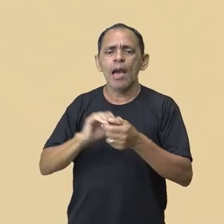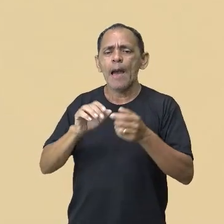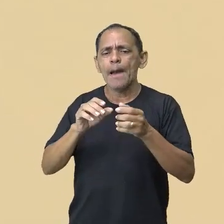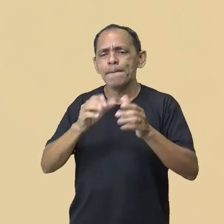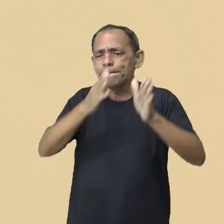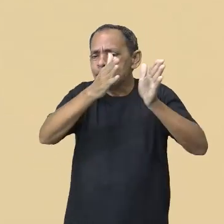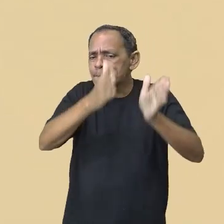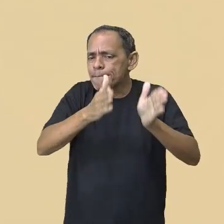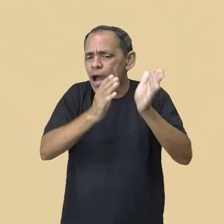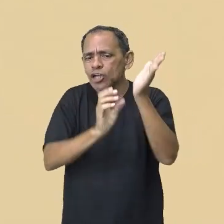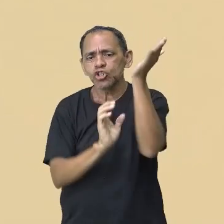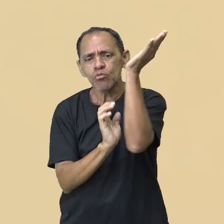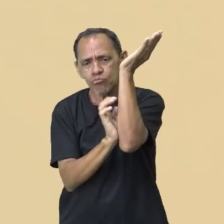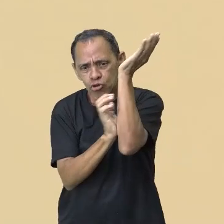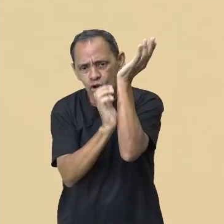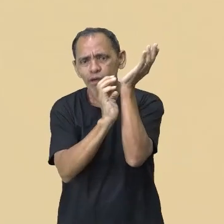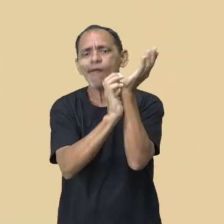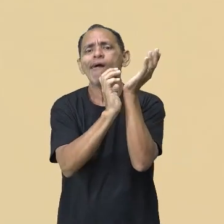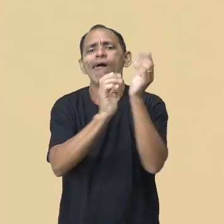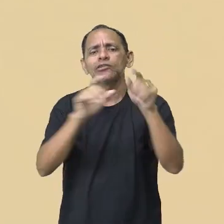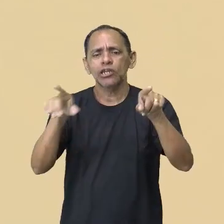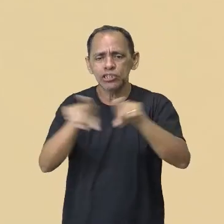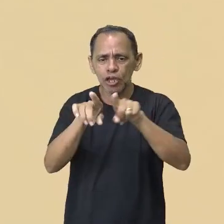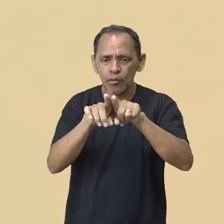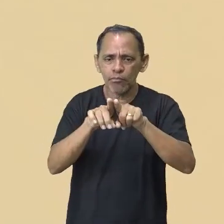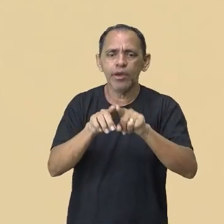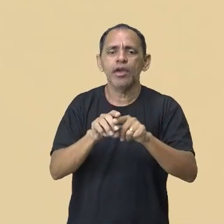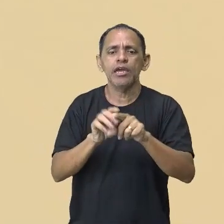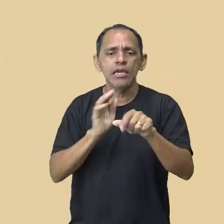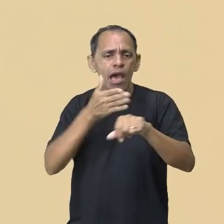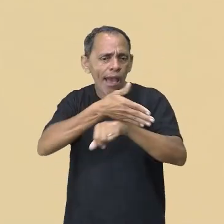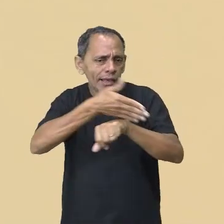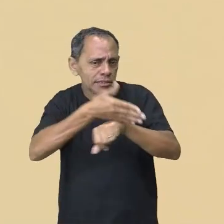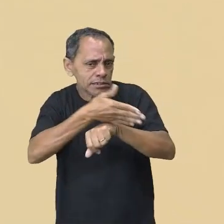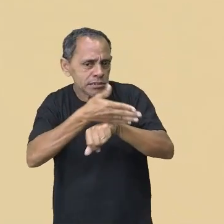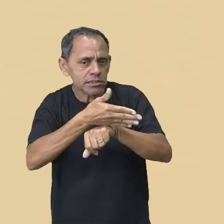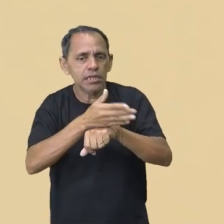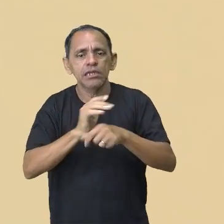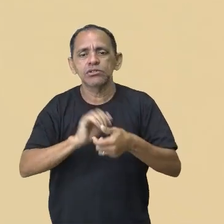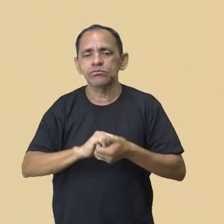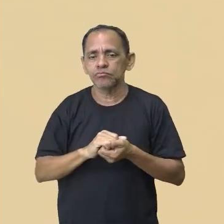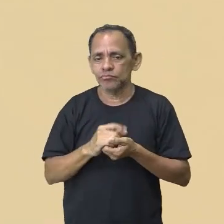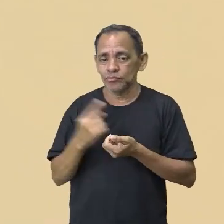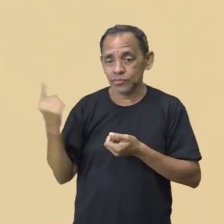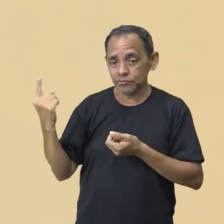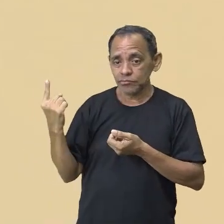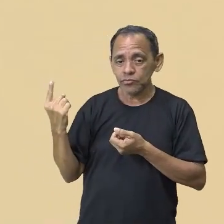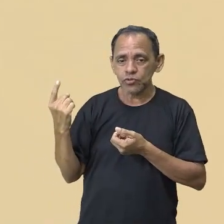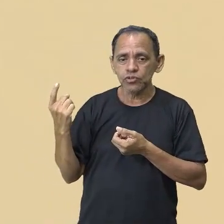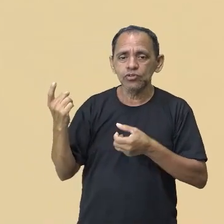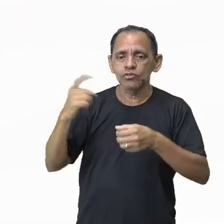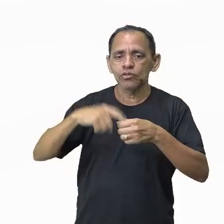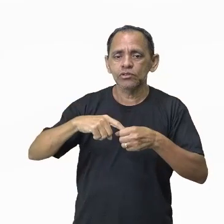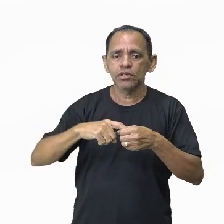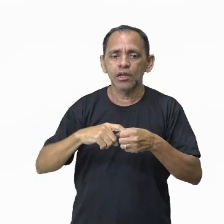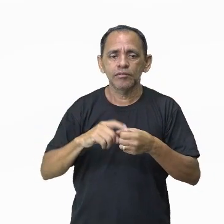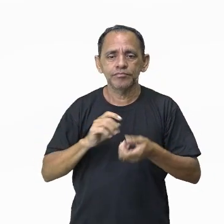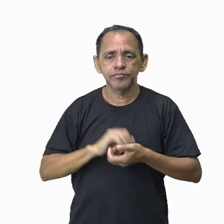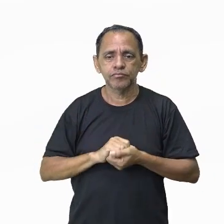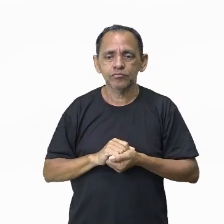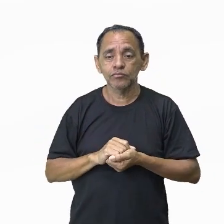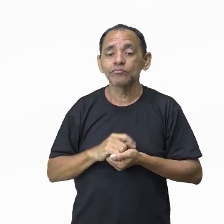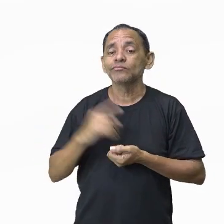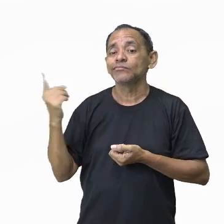acesso à Carteira de Habilitação. E volta a imagem para mim, por gentileza, a gente vai ver também ali o